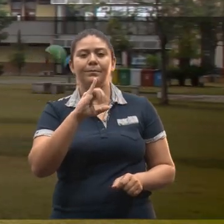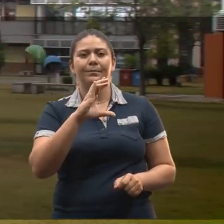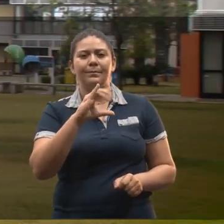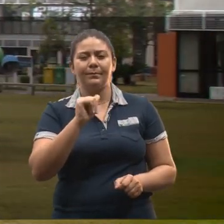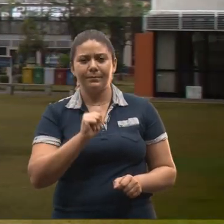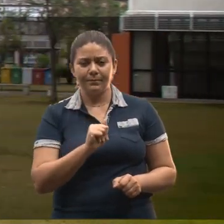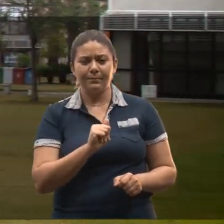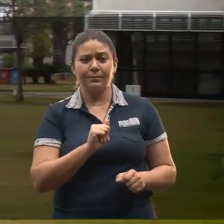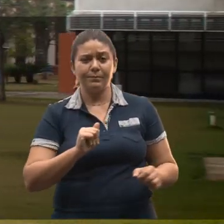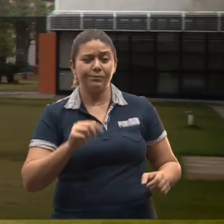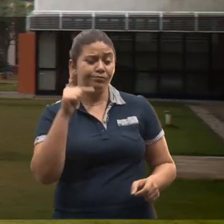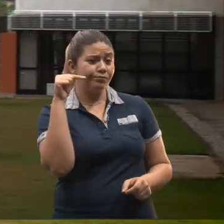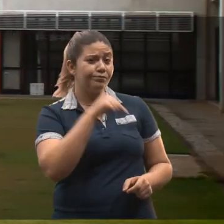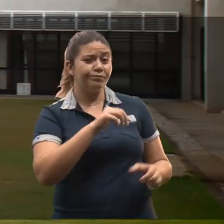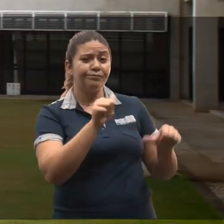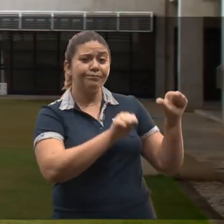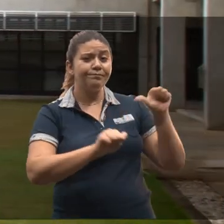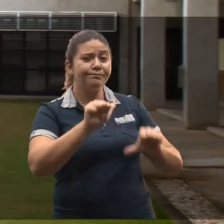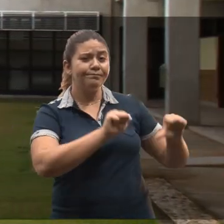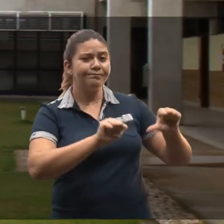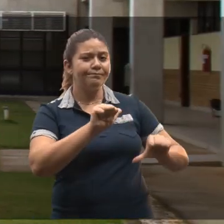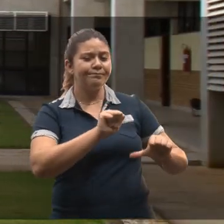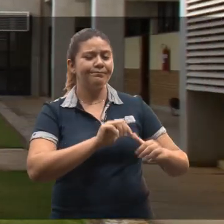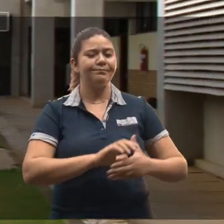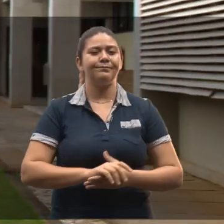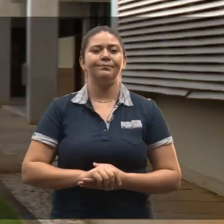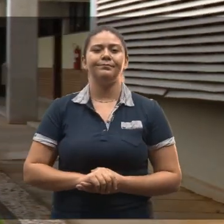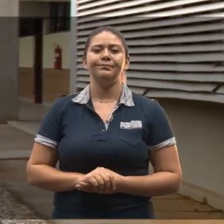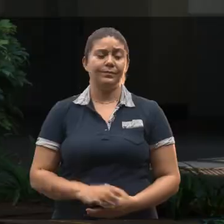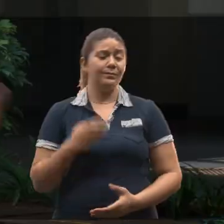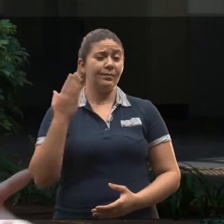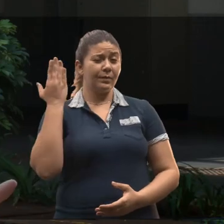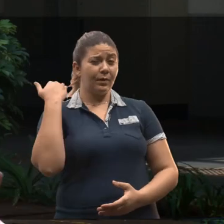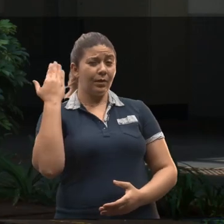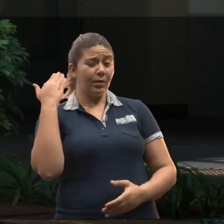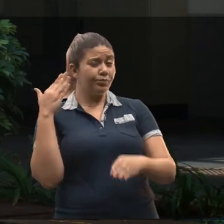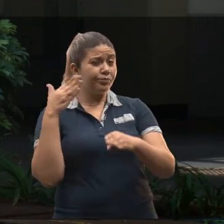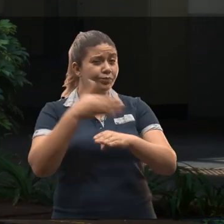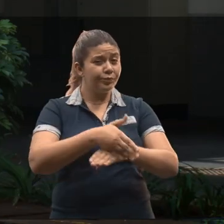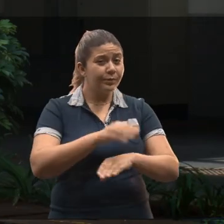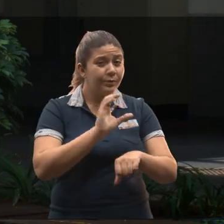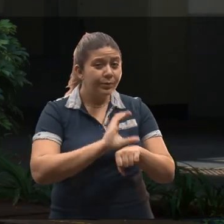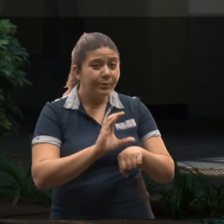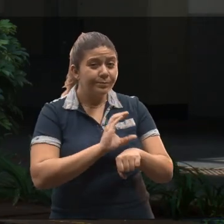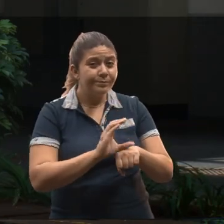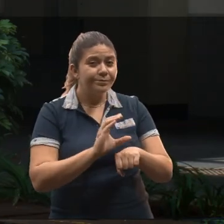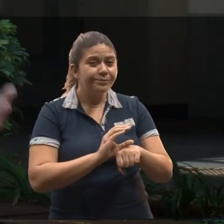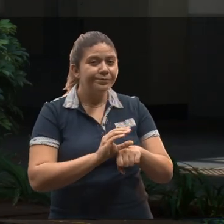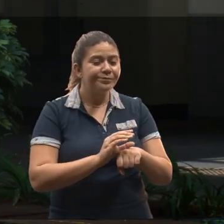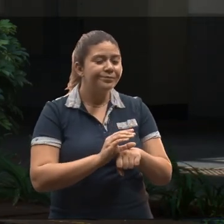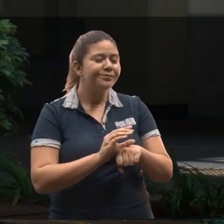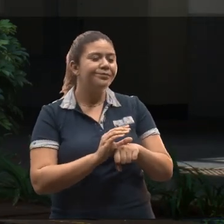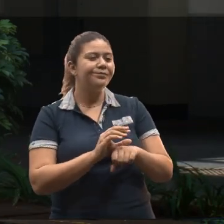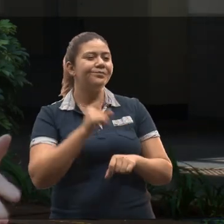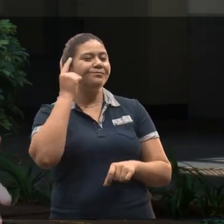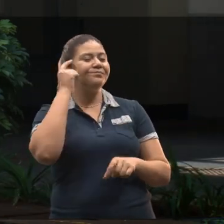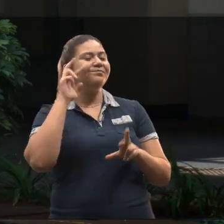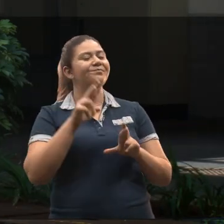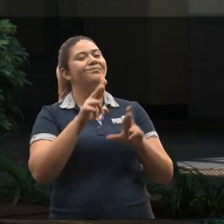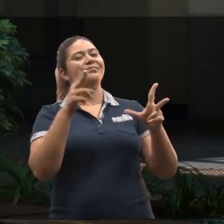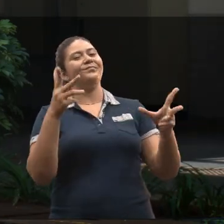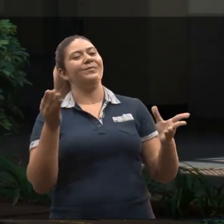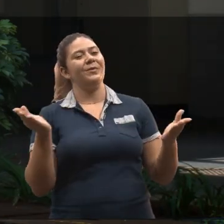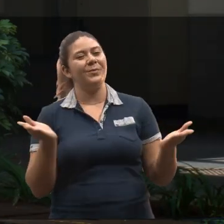de perícias, essas coisas, e a química está muito atrelada a isso também. Desde o primeiro momento, quando eu entrei no curso com uma visão totalmente